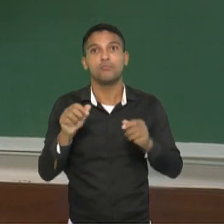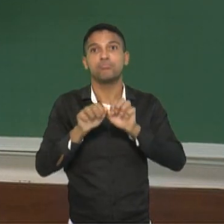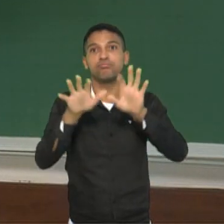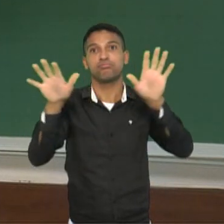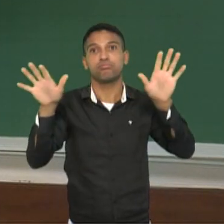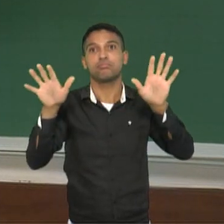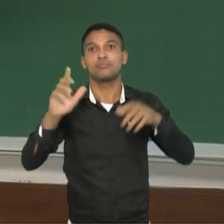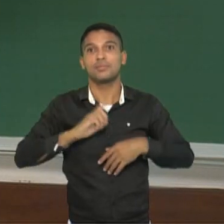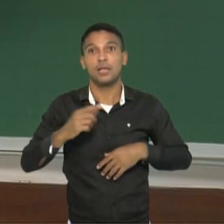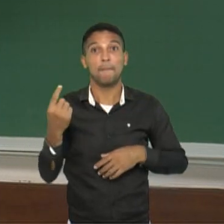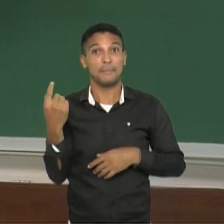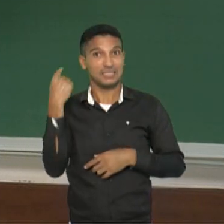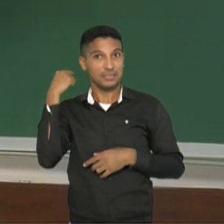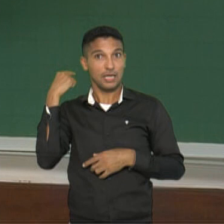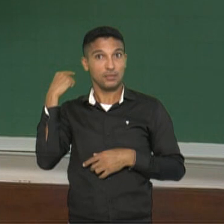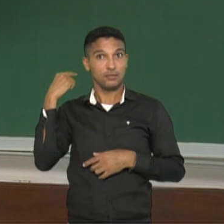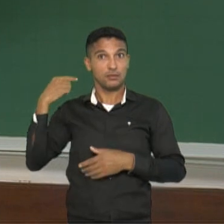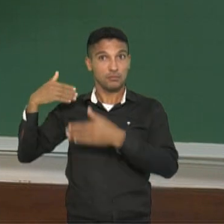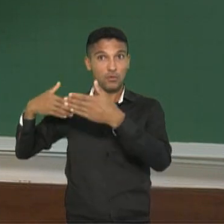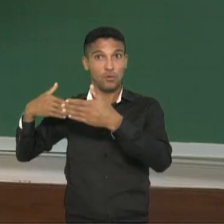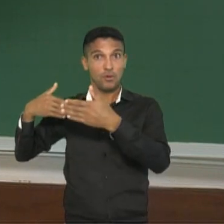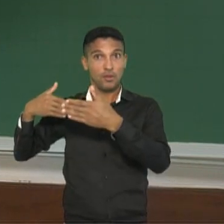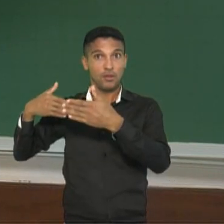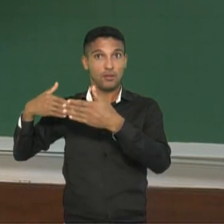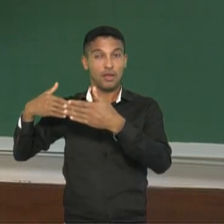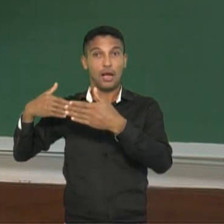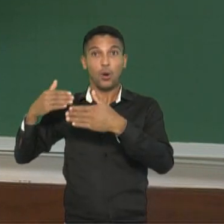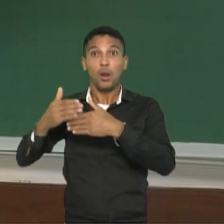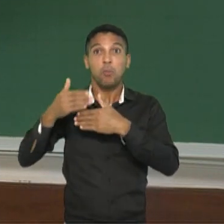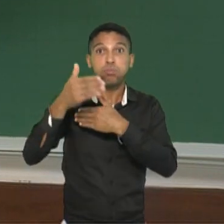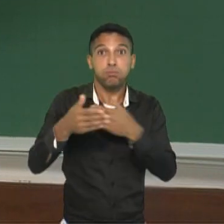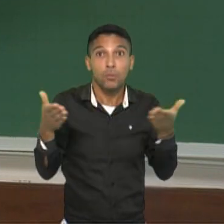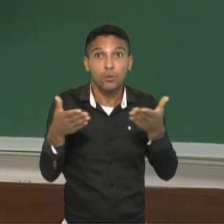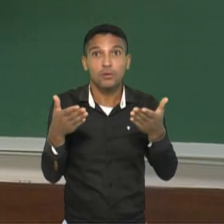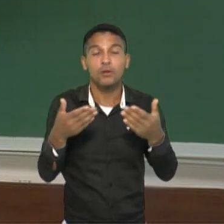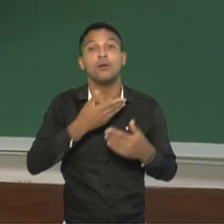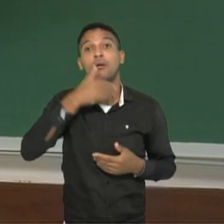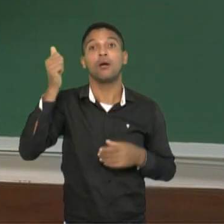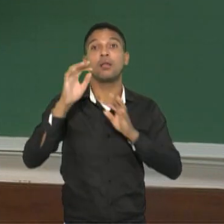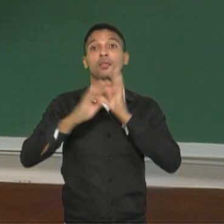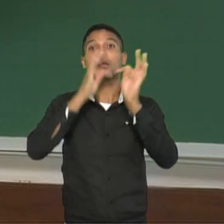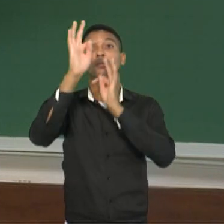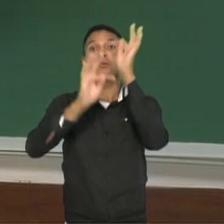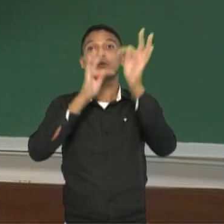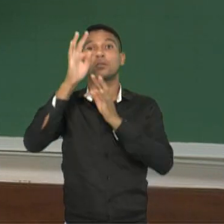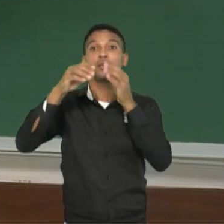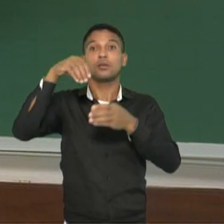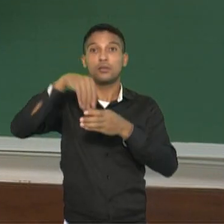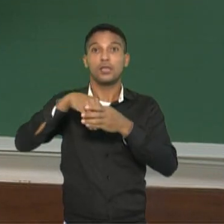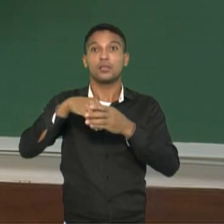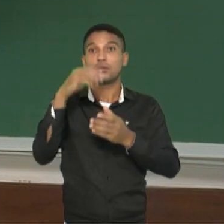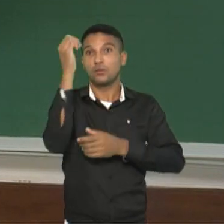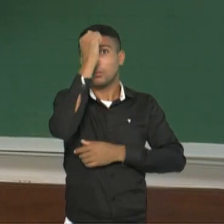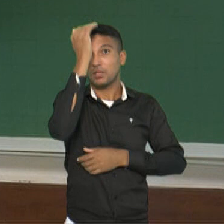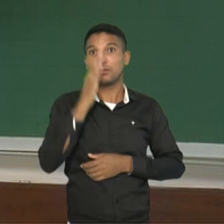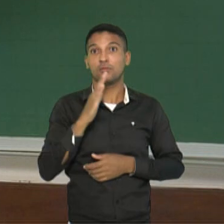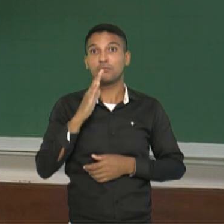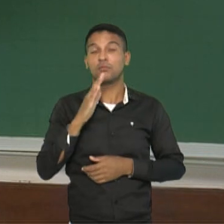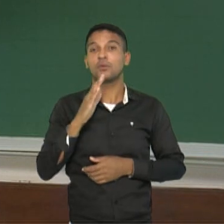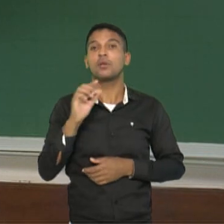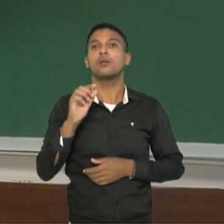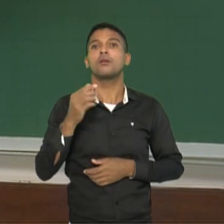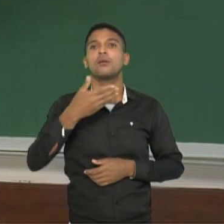E ao longo do tempo, essas redes de comunicações, essas redes de transporte, elas foram evoluindo.